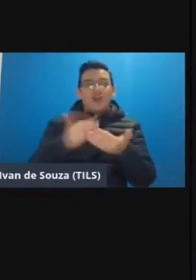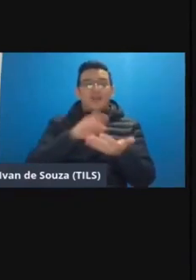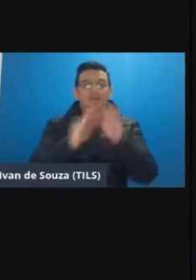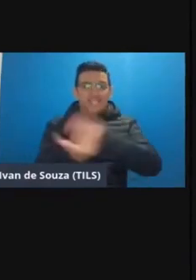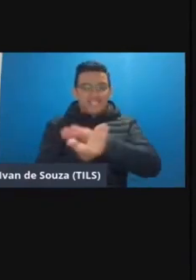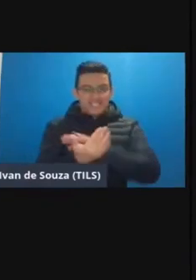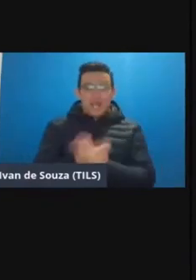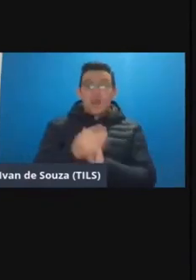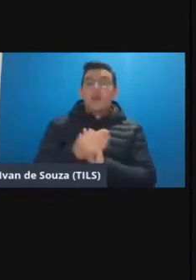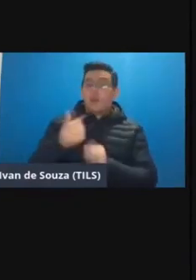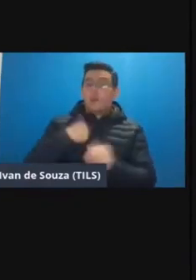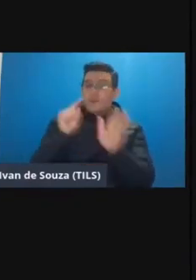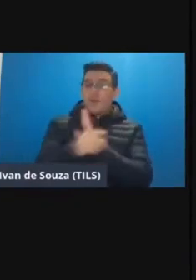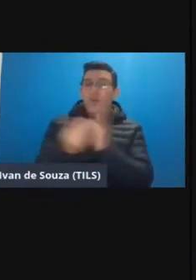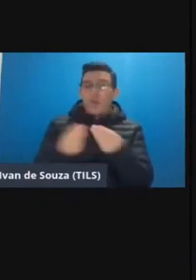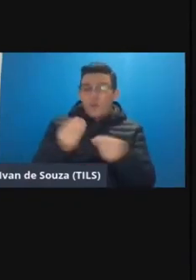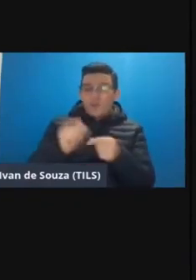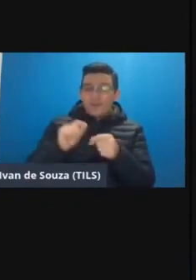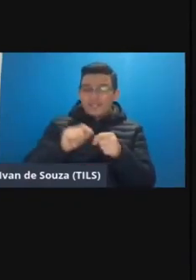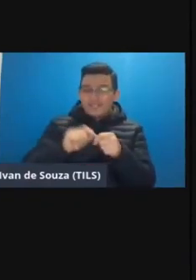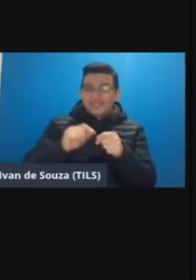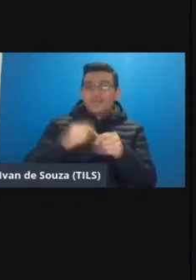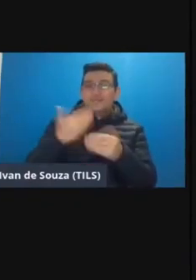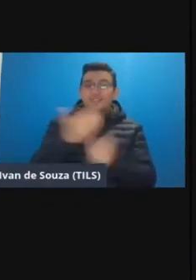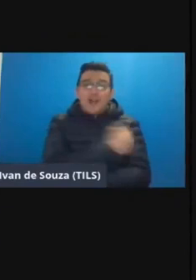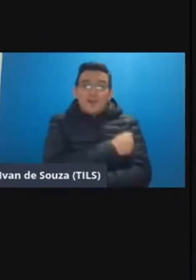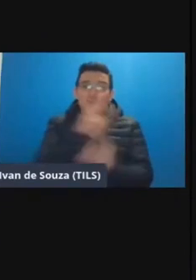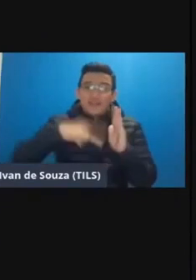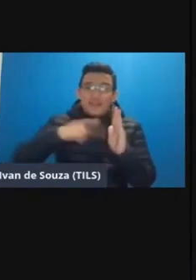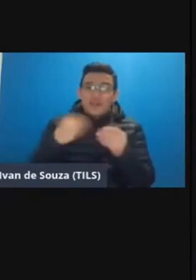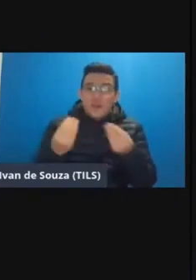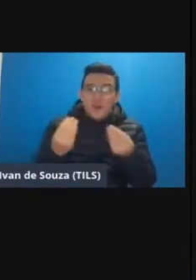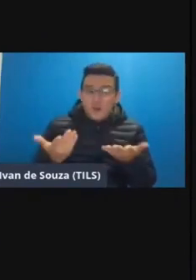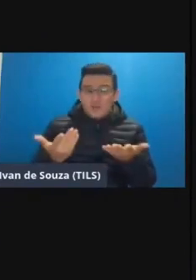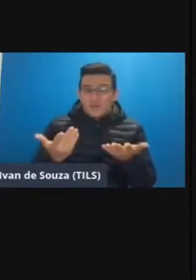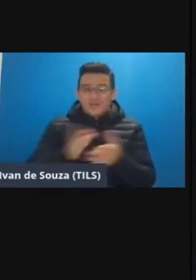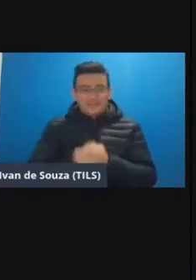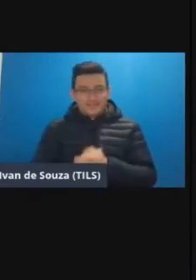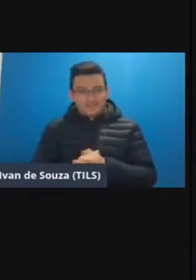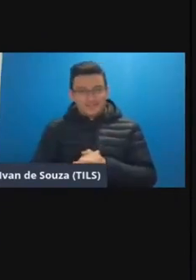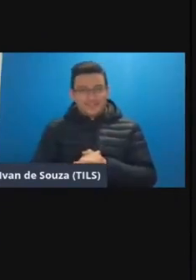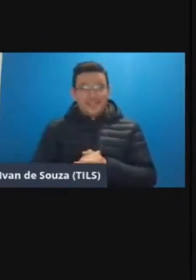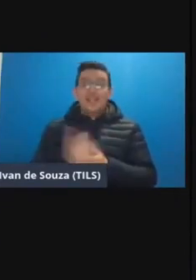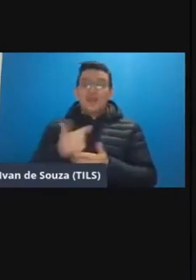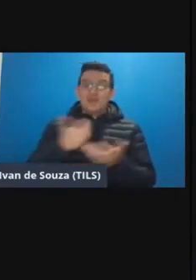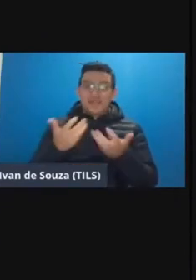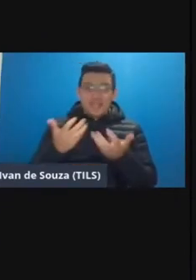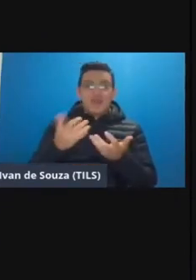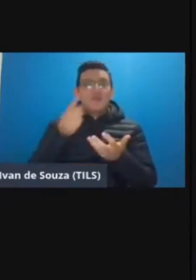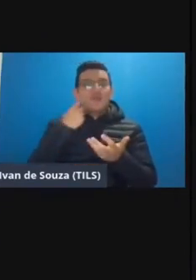mei como fazer os alunos lerem o material eu posso depois eu gostaria muito escutar geovana